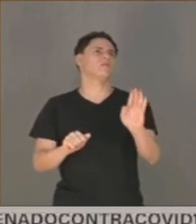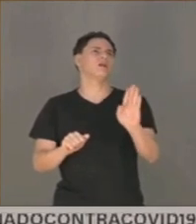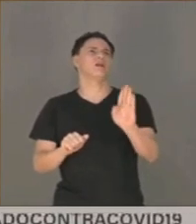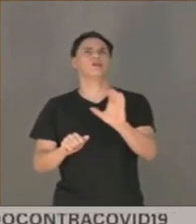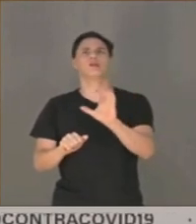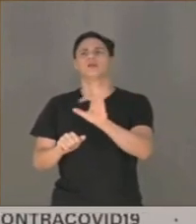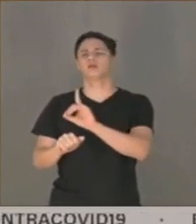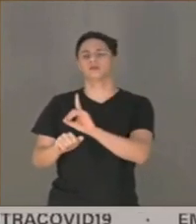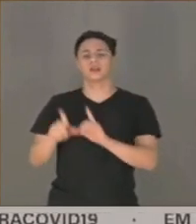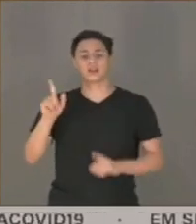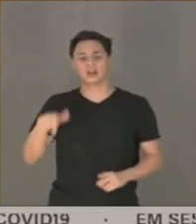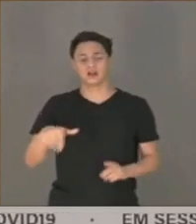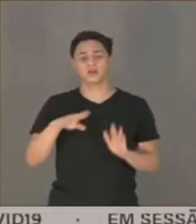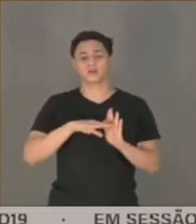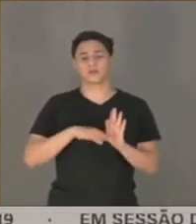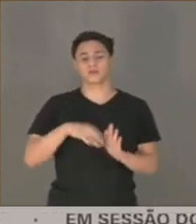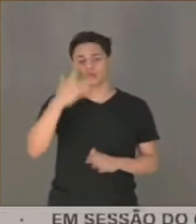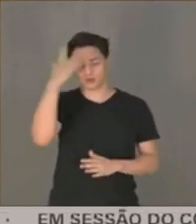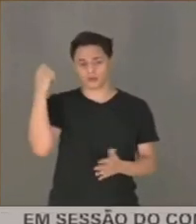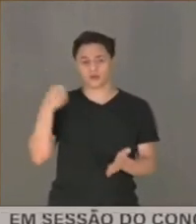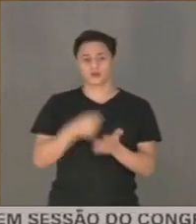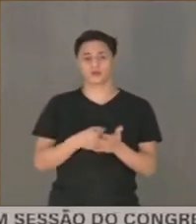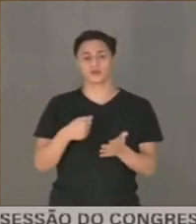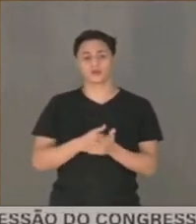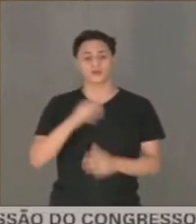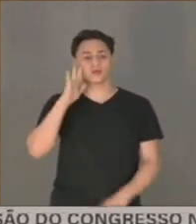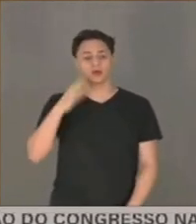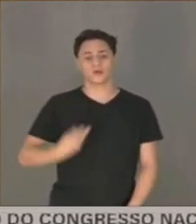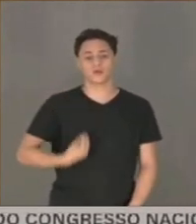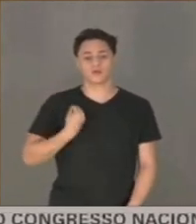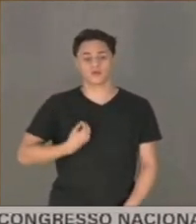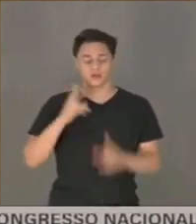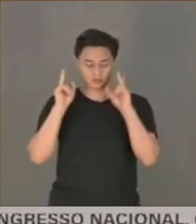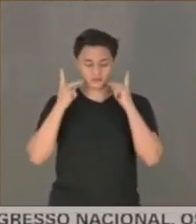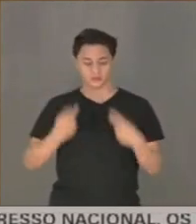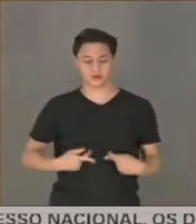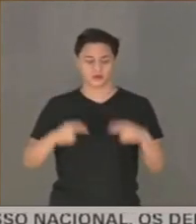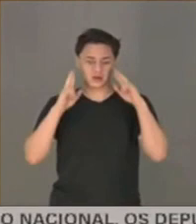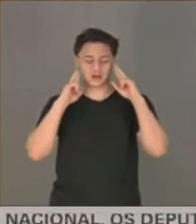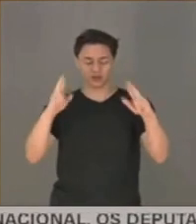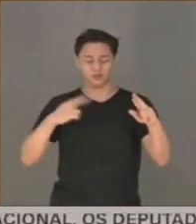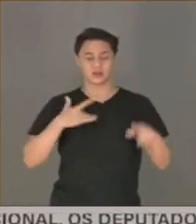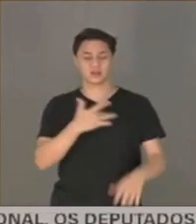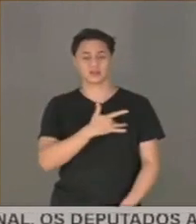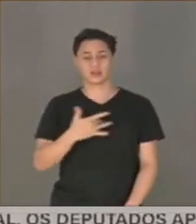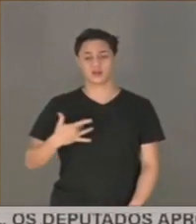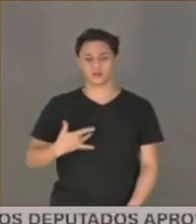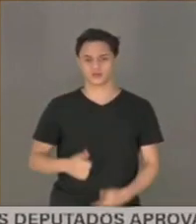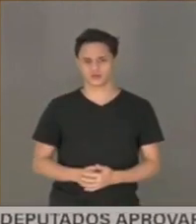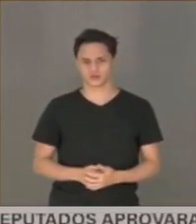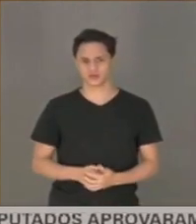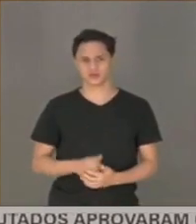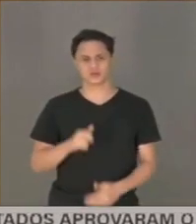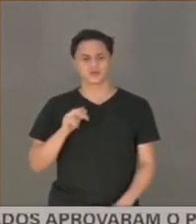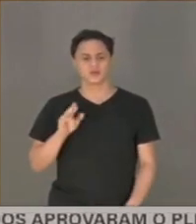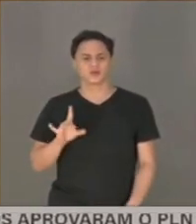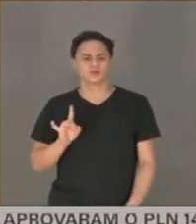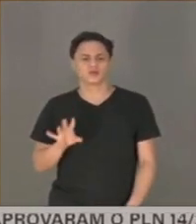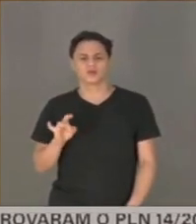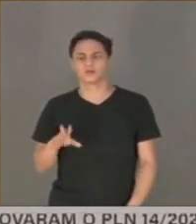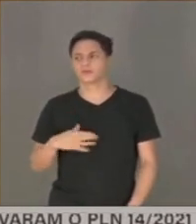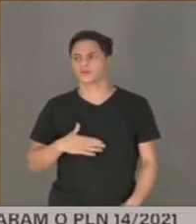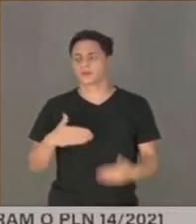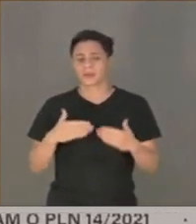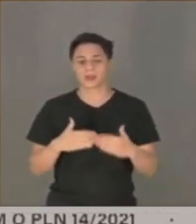pauta de quem luta para preservar o principal bem jurídico, que é a vida humana, o respeito da integridade física e da saúde. Não é à toa que quando abre